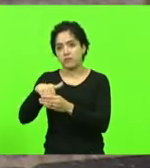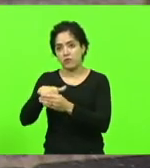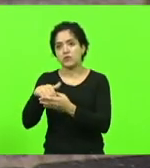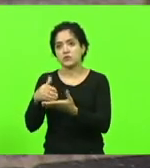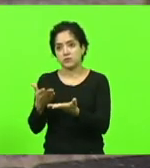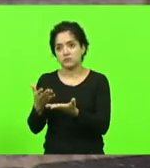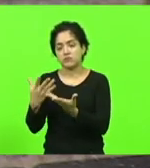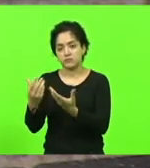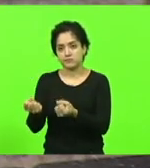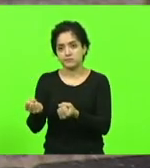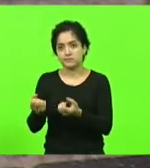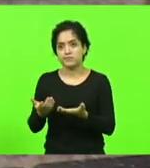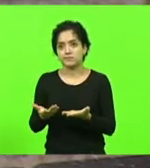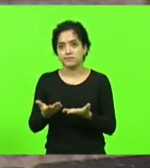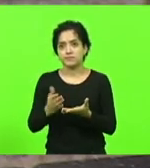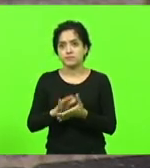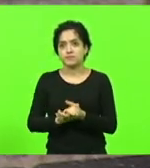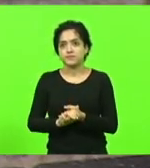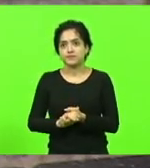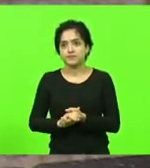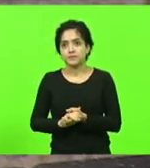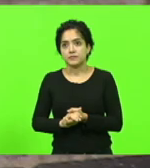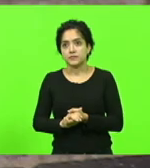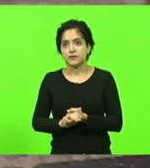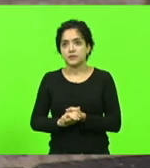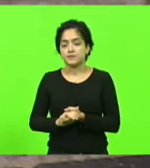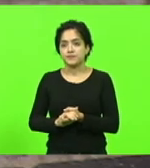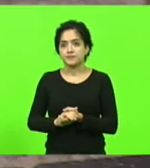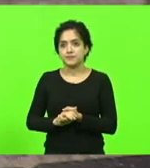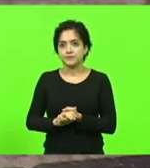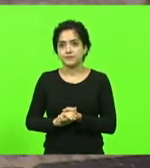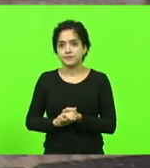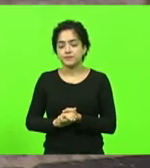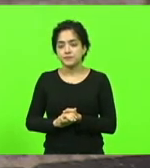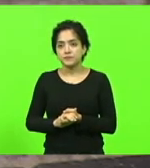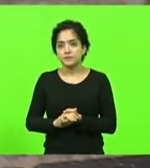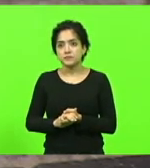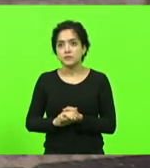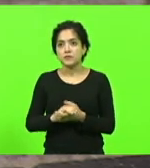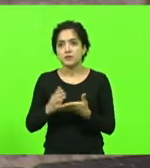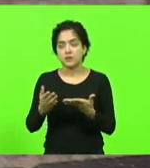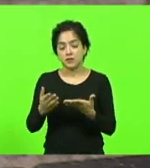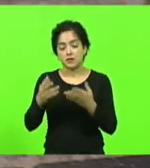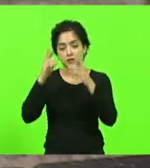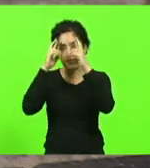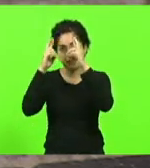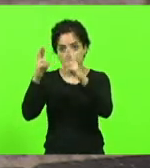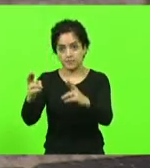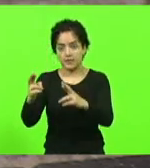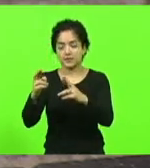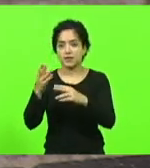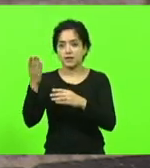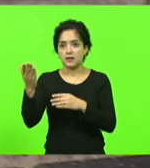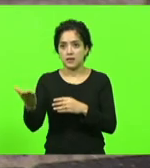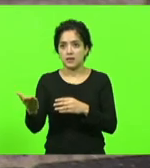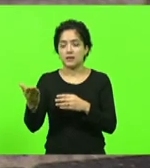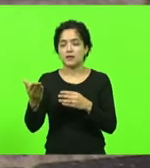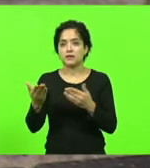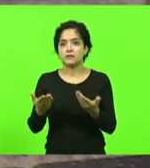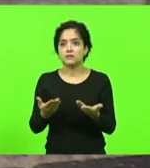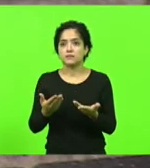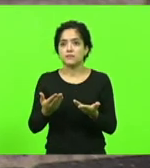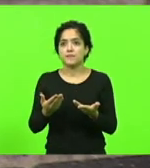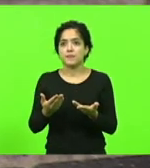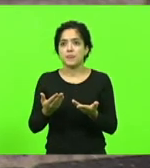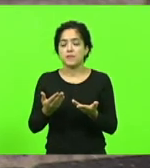querer proibir, dizer que não cabe, que é descabido, pelo amor de Deus, gente. Vamos respeitar o colega que nem está aqui ainda por